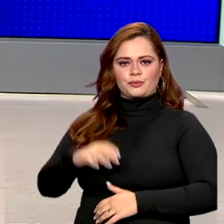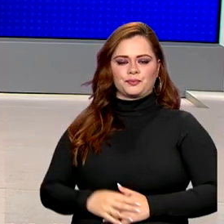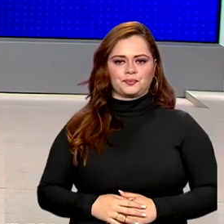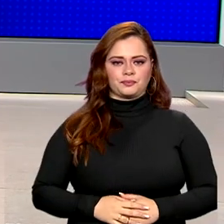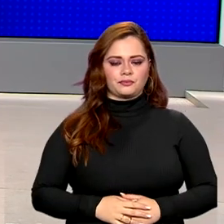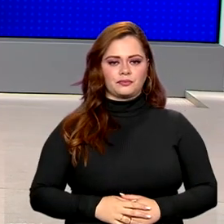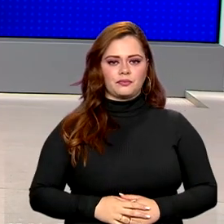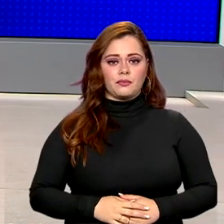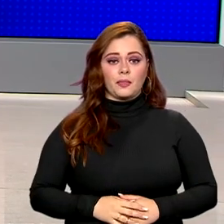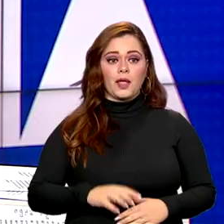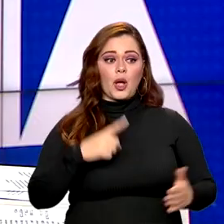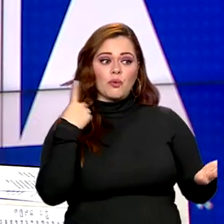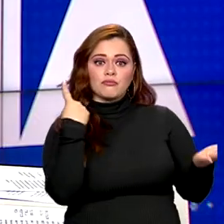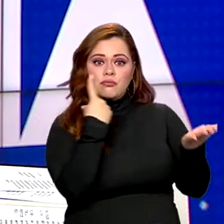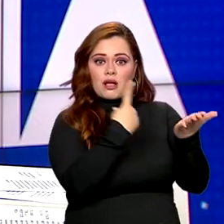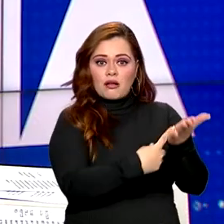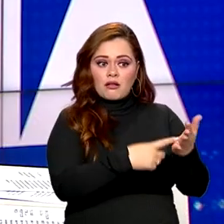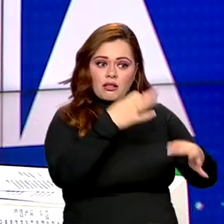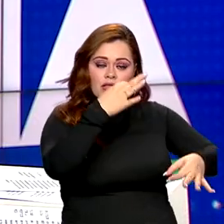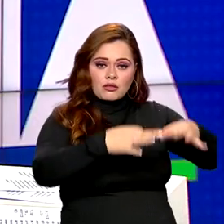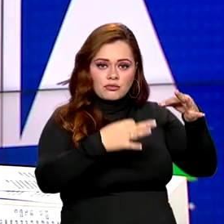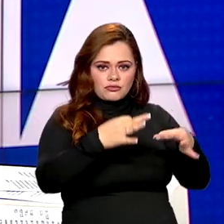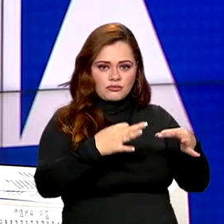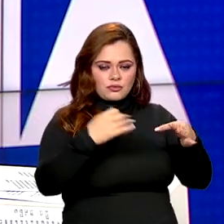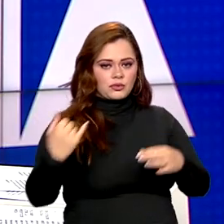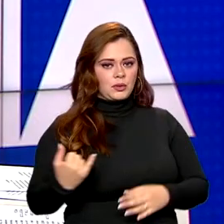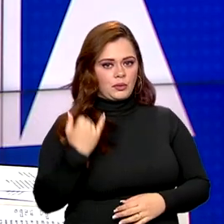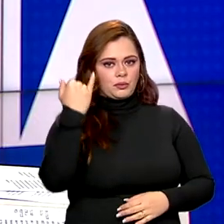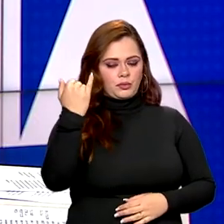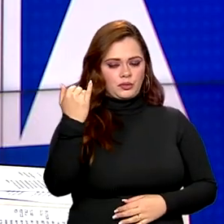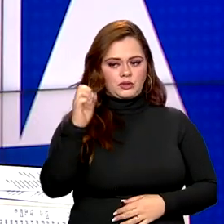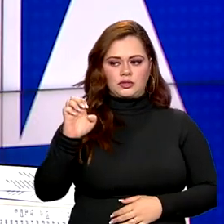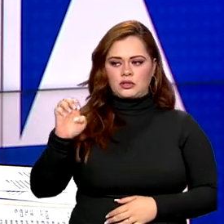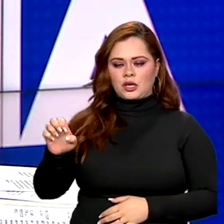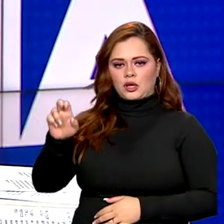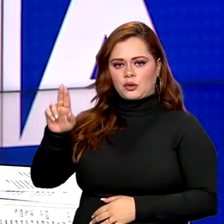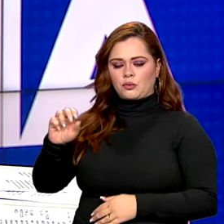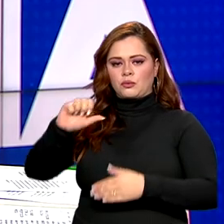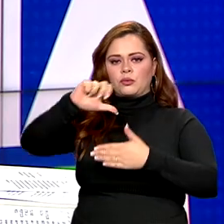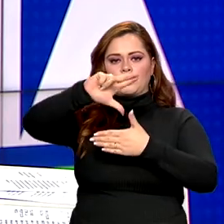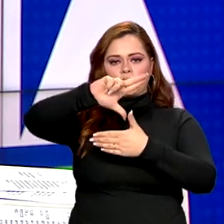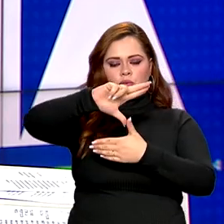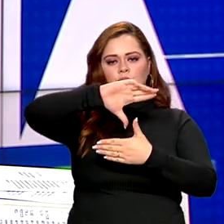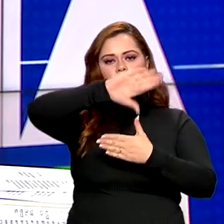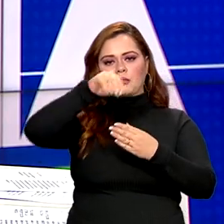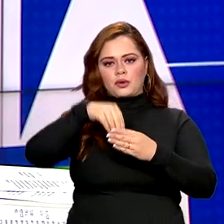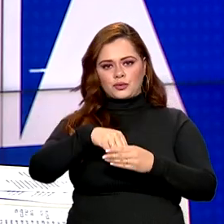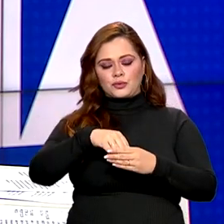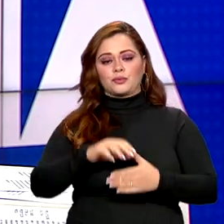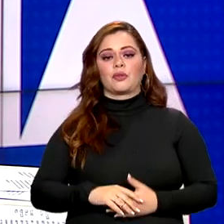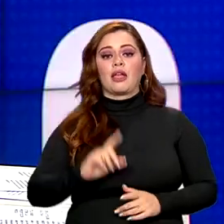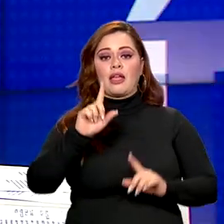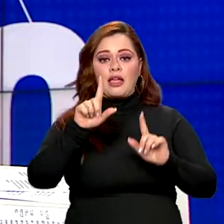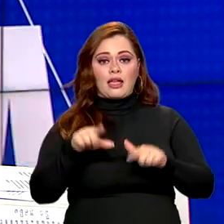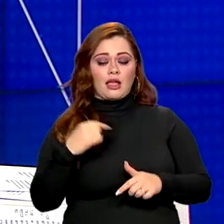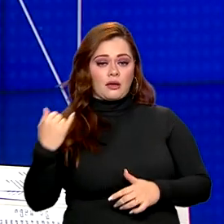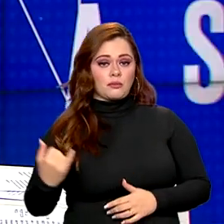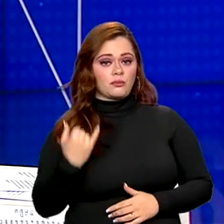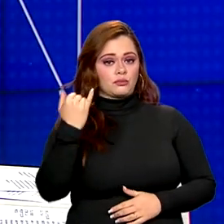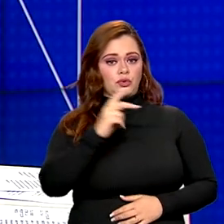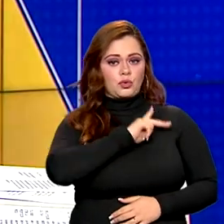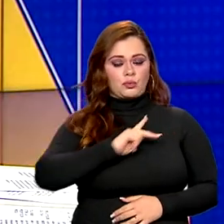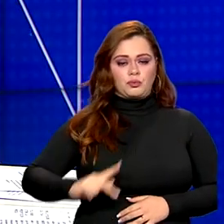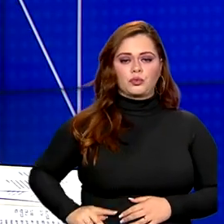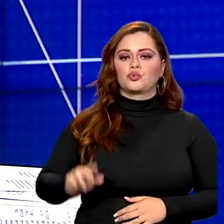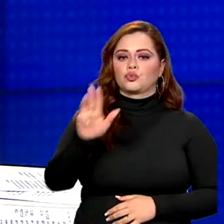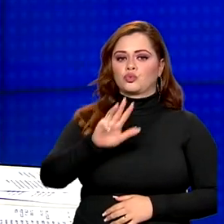Um acordo justo e equilibrado entre a União Europeia e o Mercosul. Este foi o posicionamento do presidente Lula